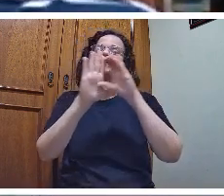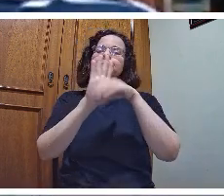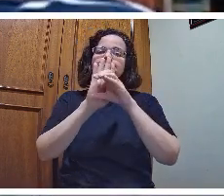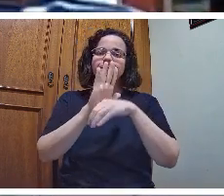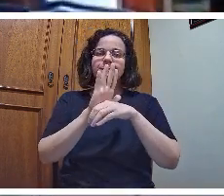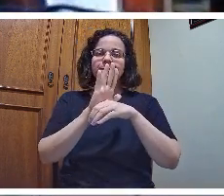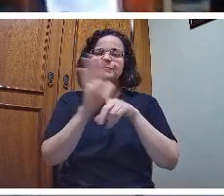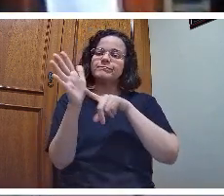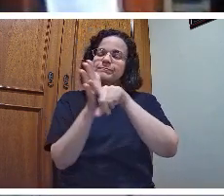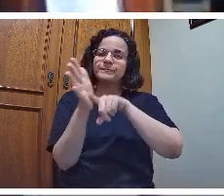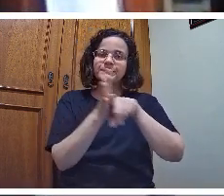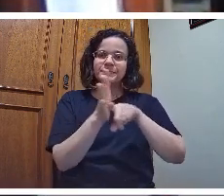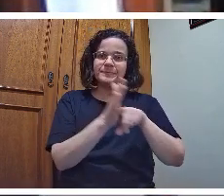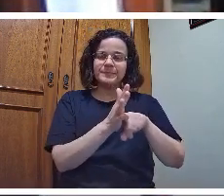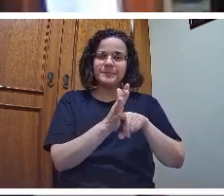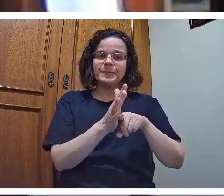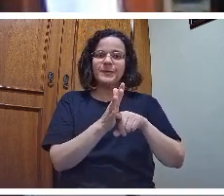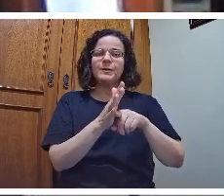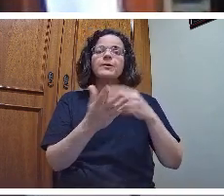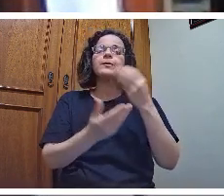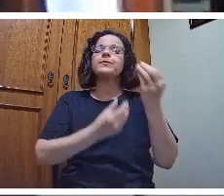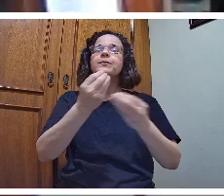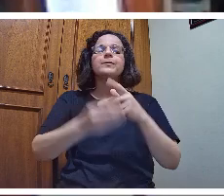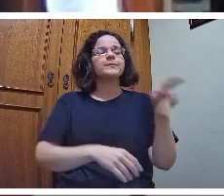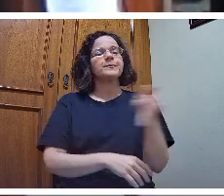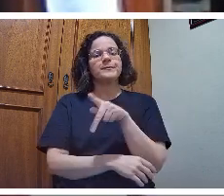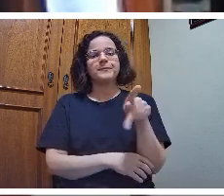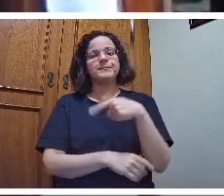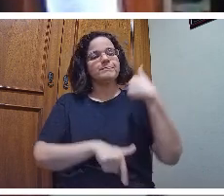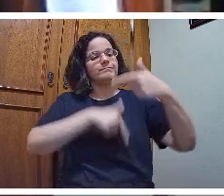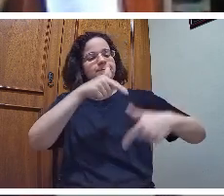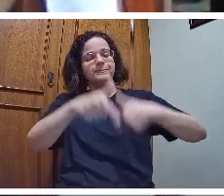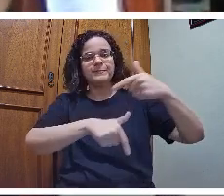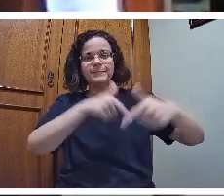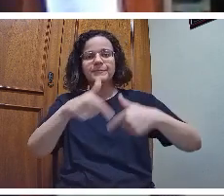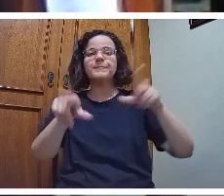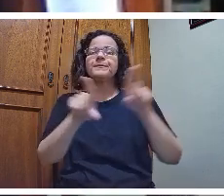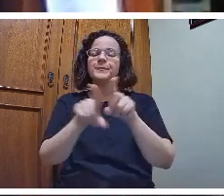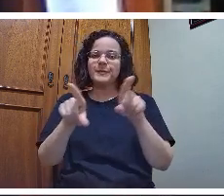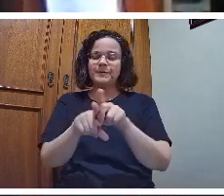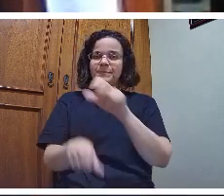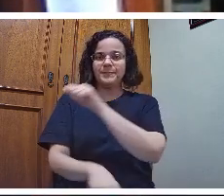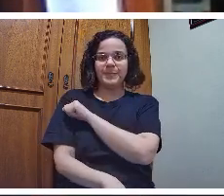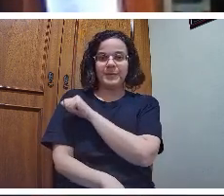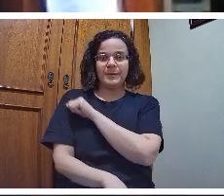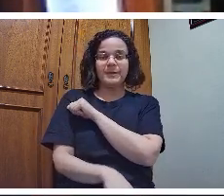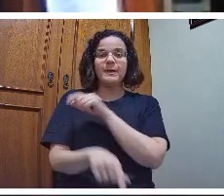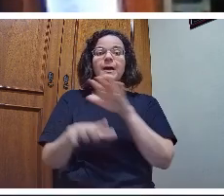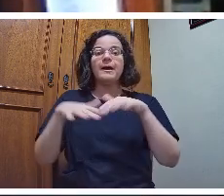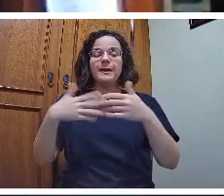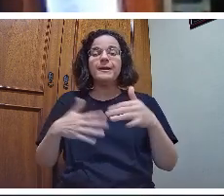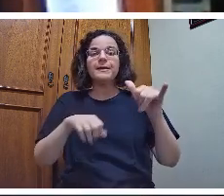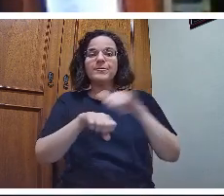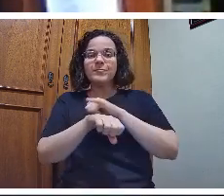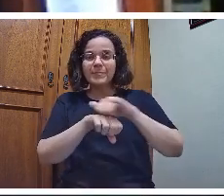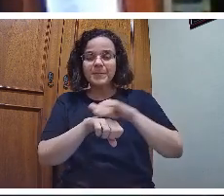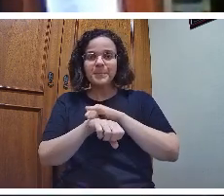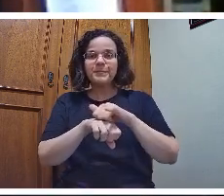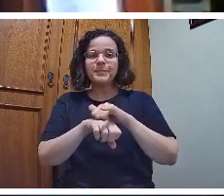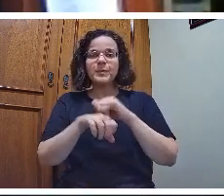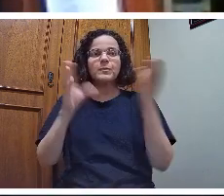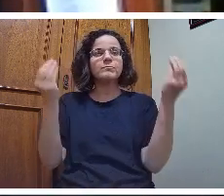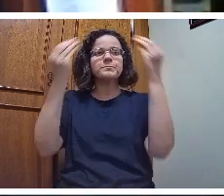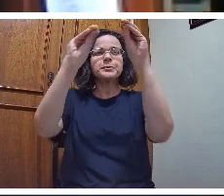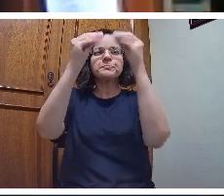científico pela ação docente, pelo trabalho do professor, pelo trabalho do aluno. E aqui, na instrumentalização, entram